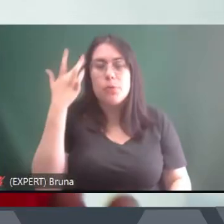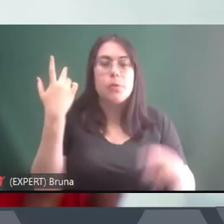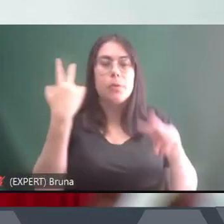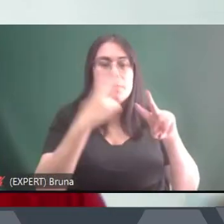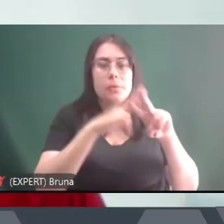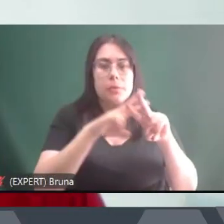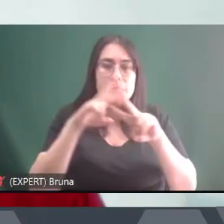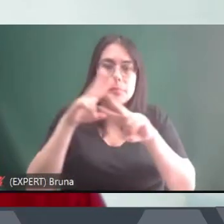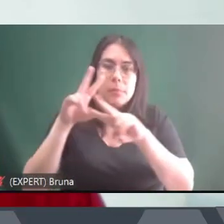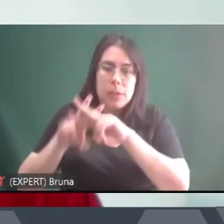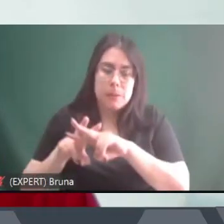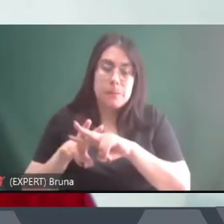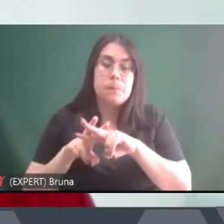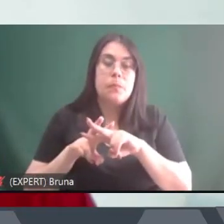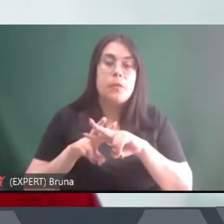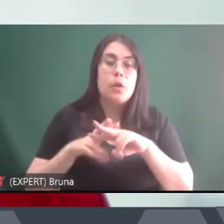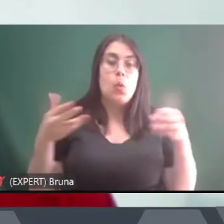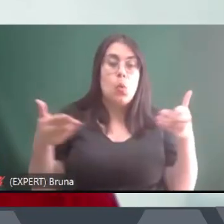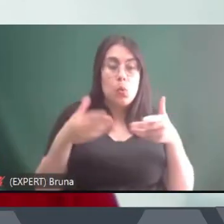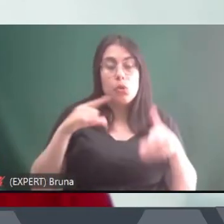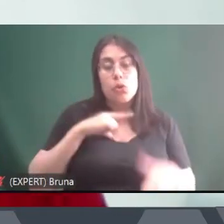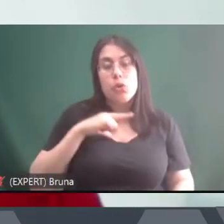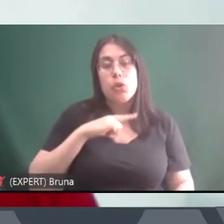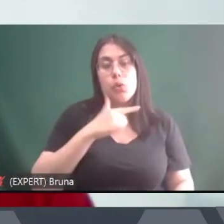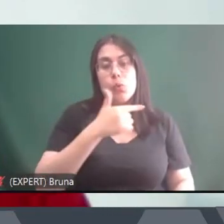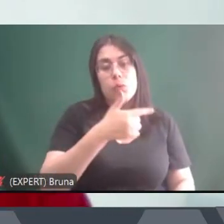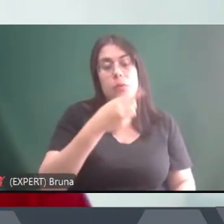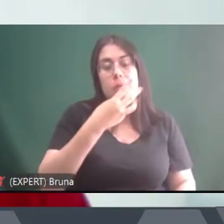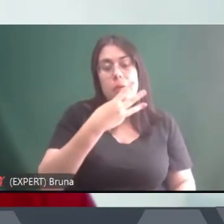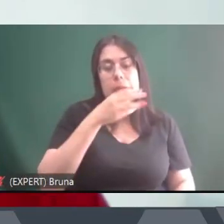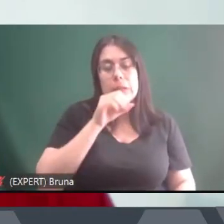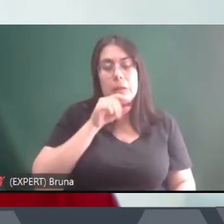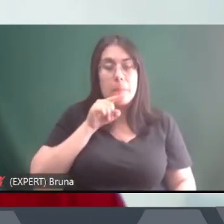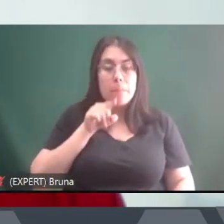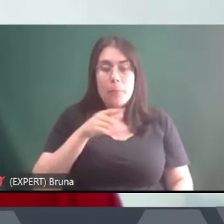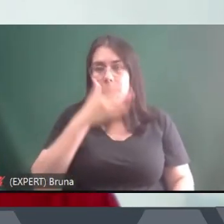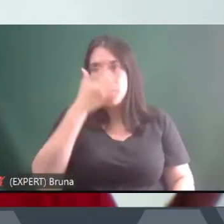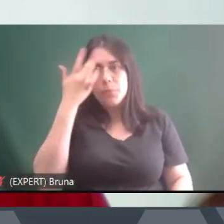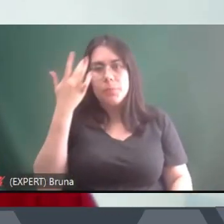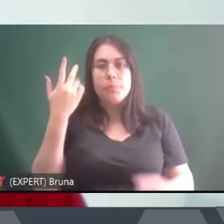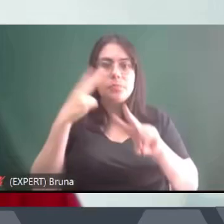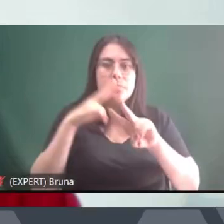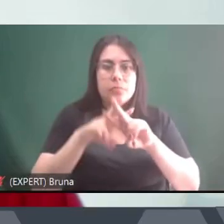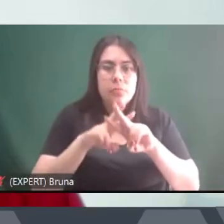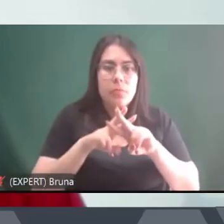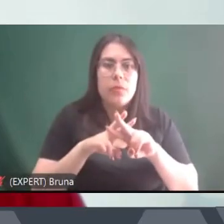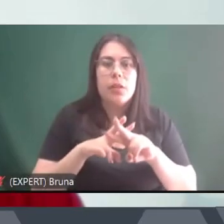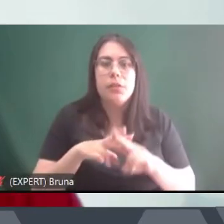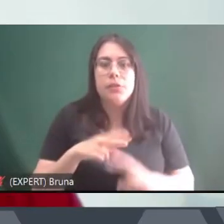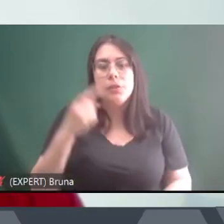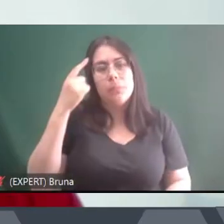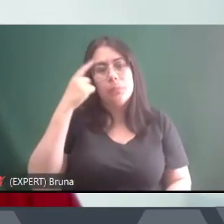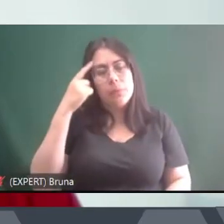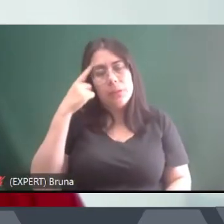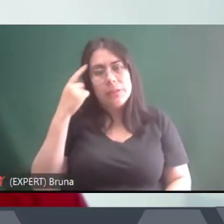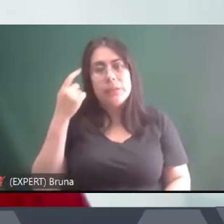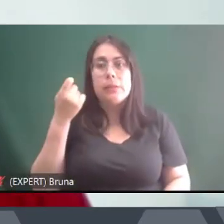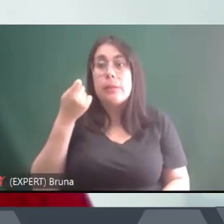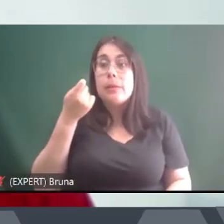só que essas unidades ao mesmo tempo que elas são construídas a gente esquece que é muito caro você manter